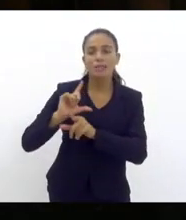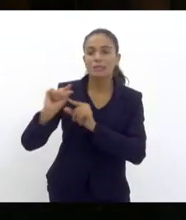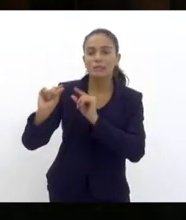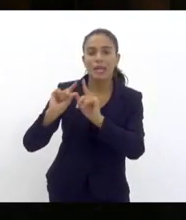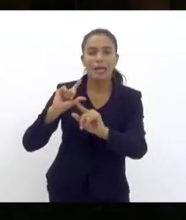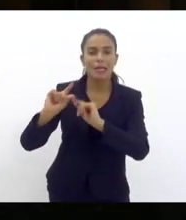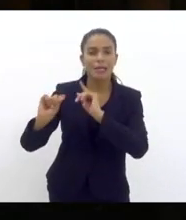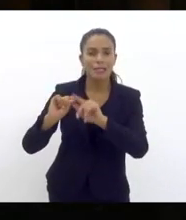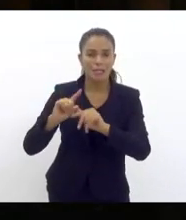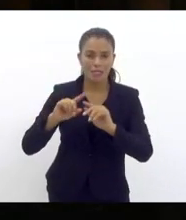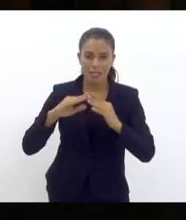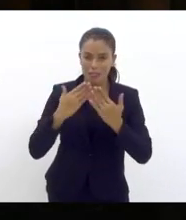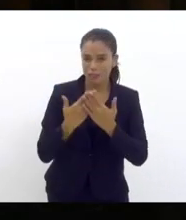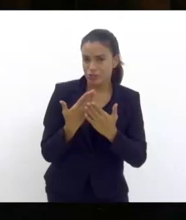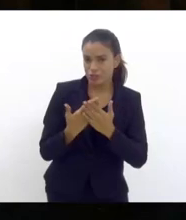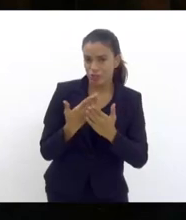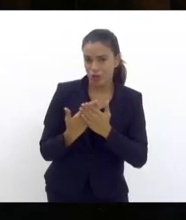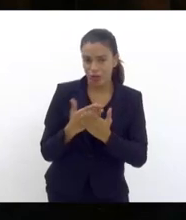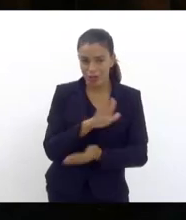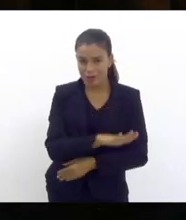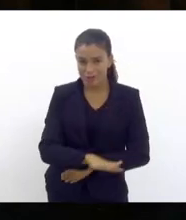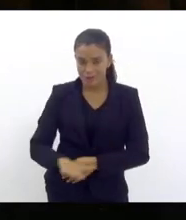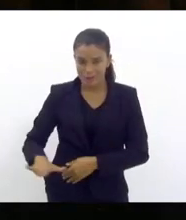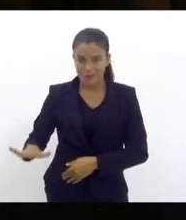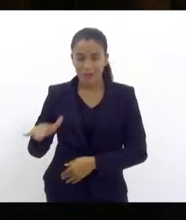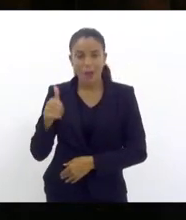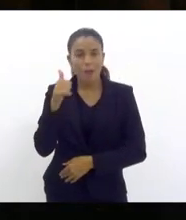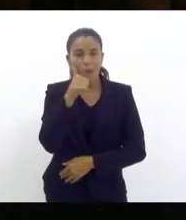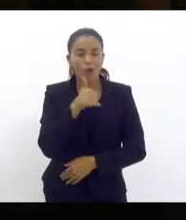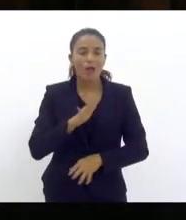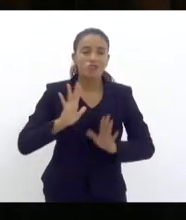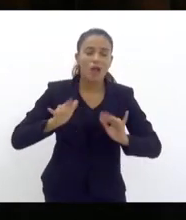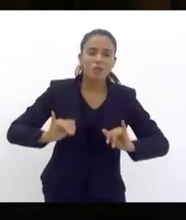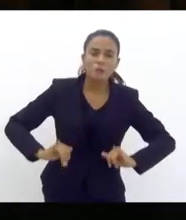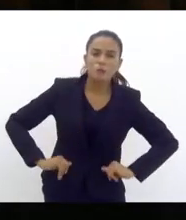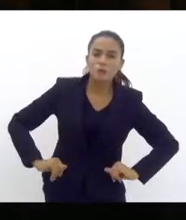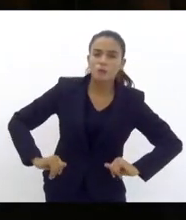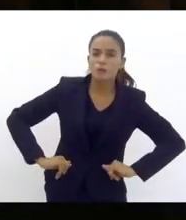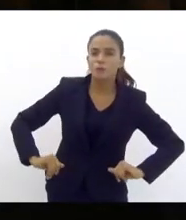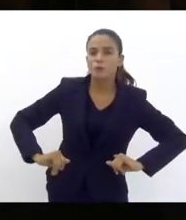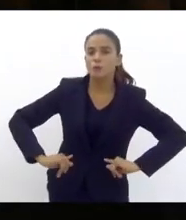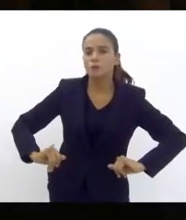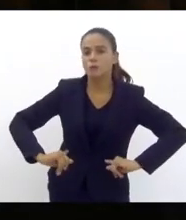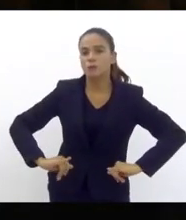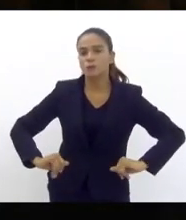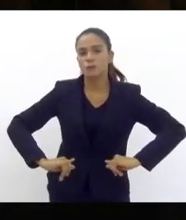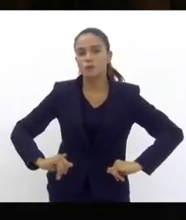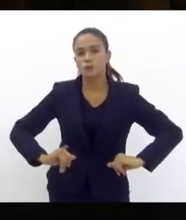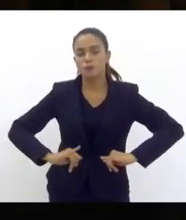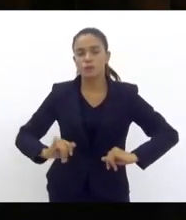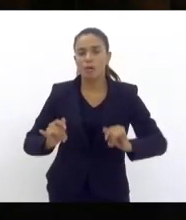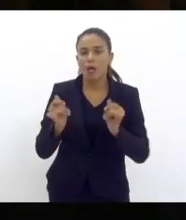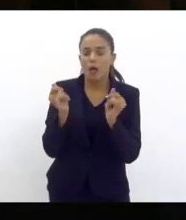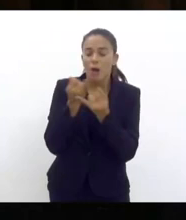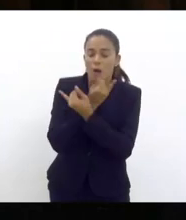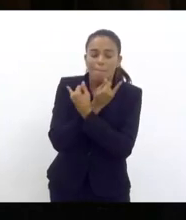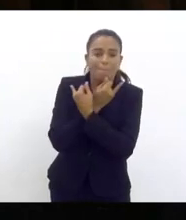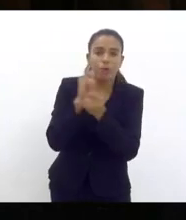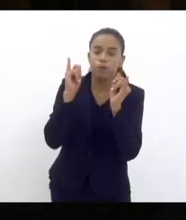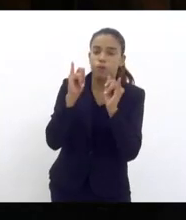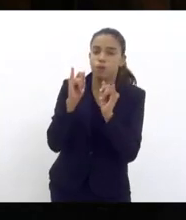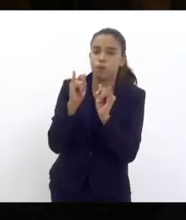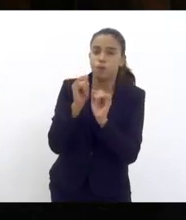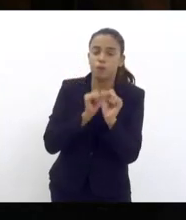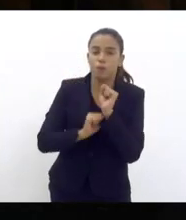das crianças, eram ali mulheres que já sofriam um processo com pânico e também